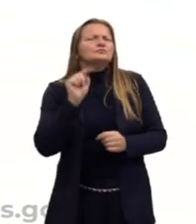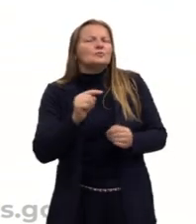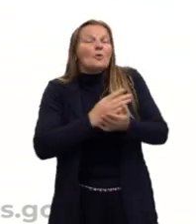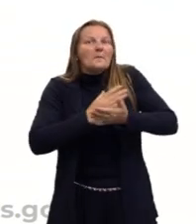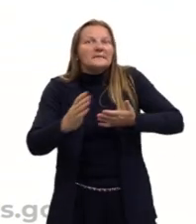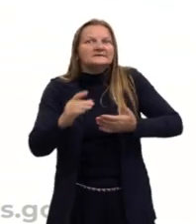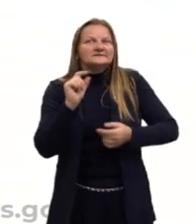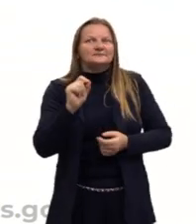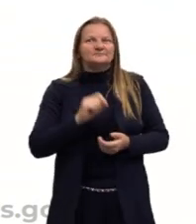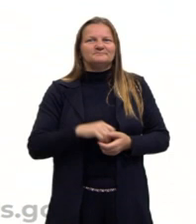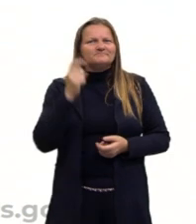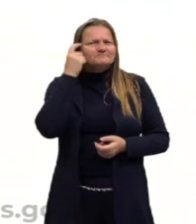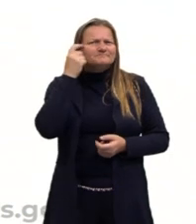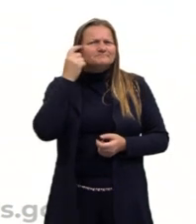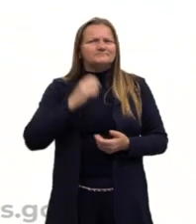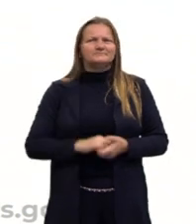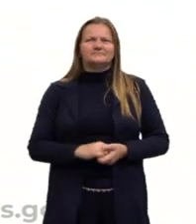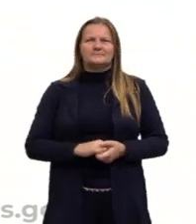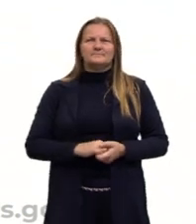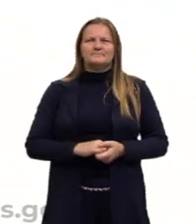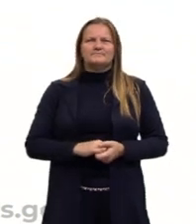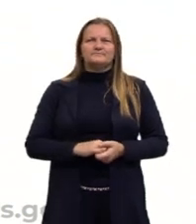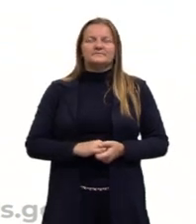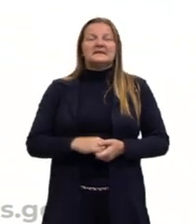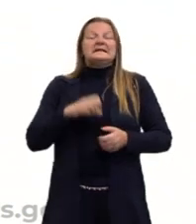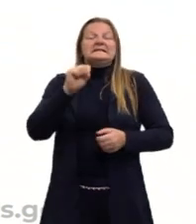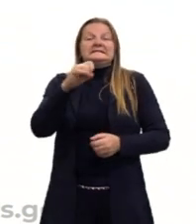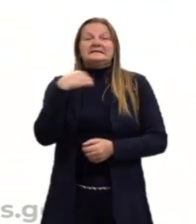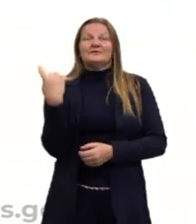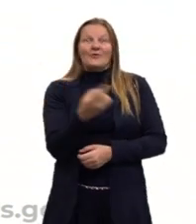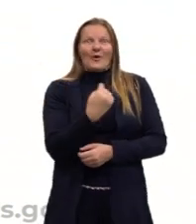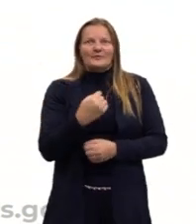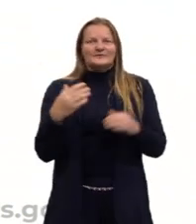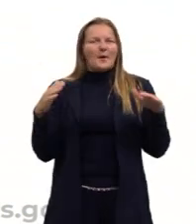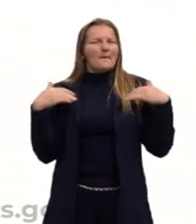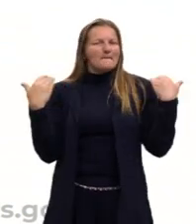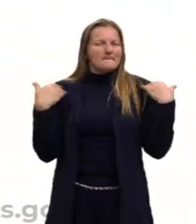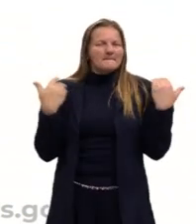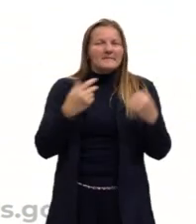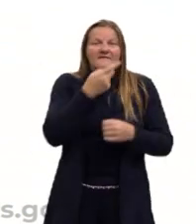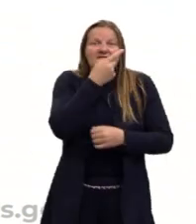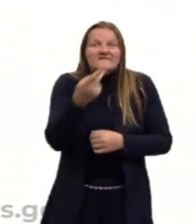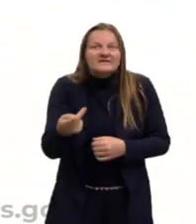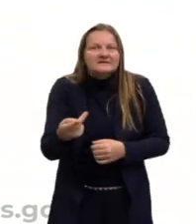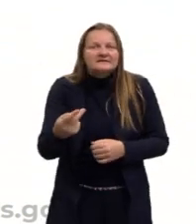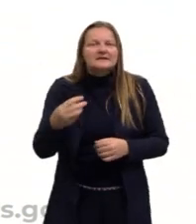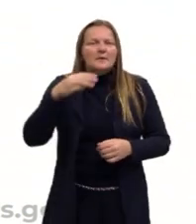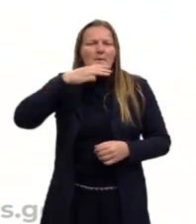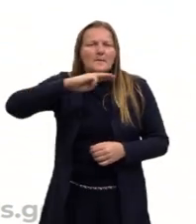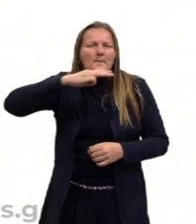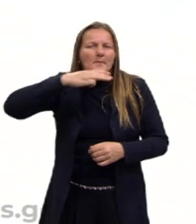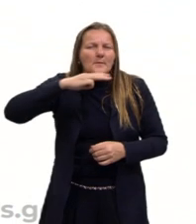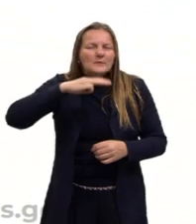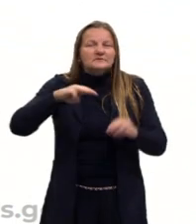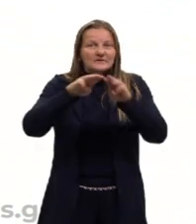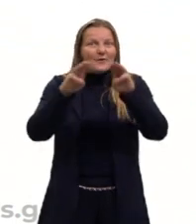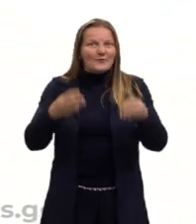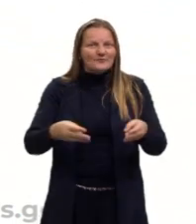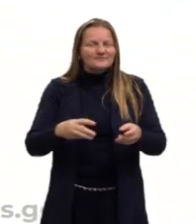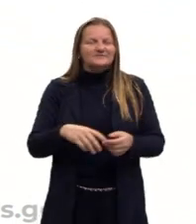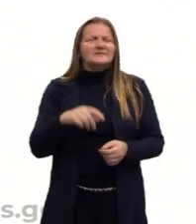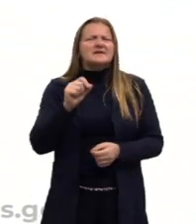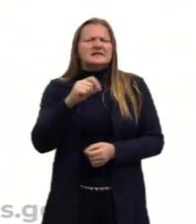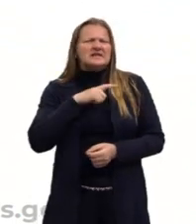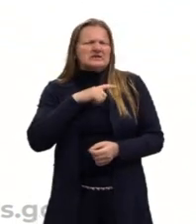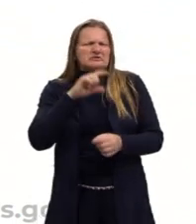de hoje, né? Quando a gente visita um museu, costumo dizer isso, né? Em museu só tem velharia, ah, não adianta ir a